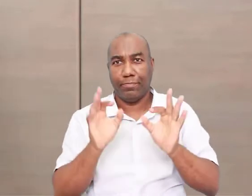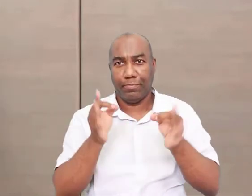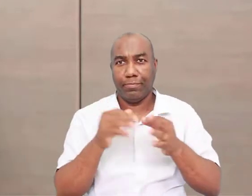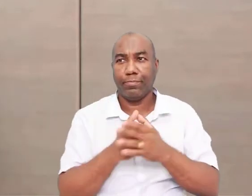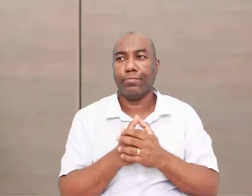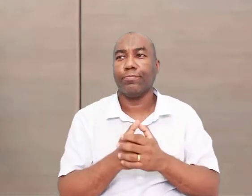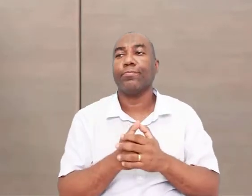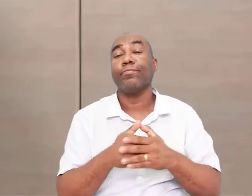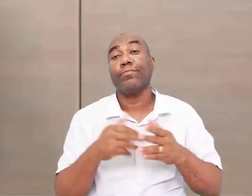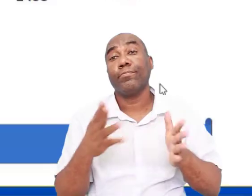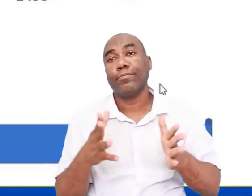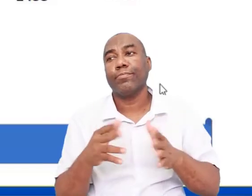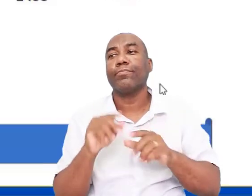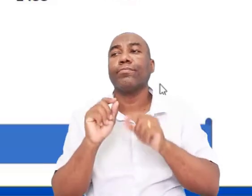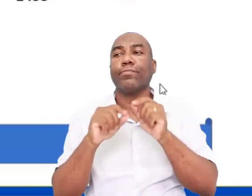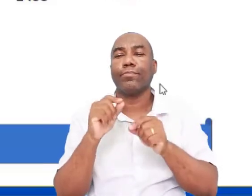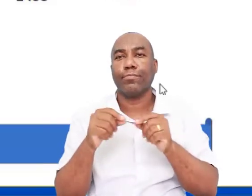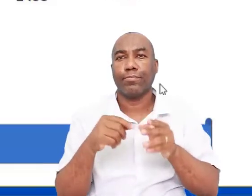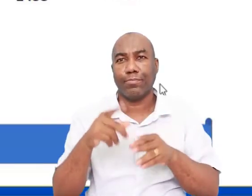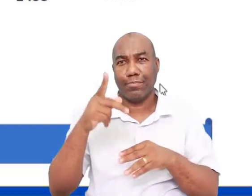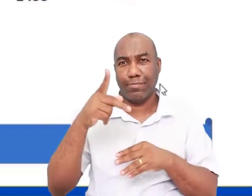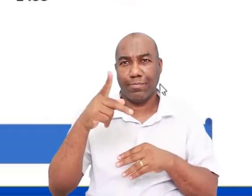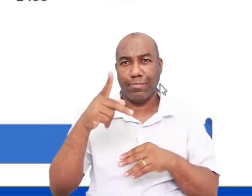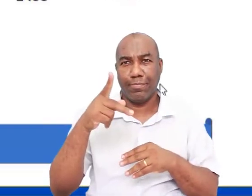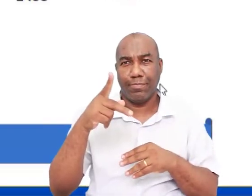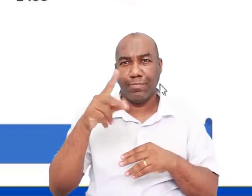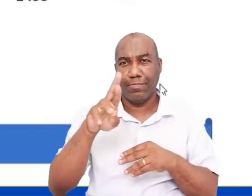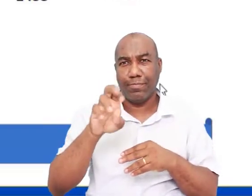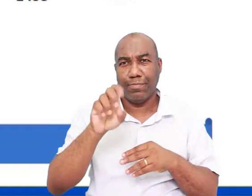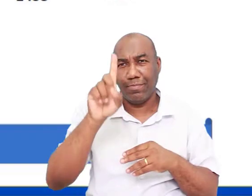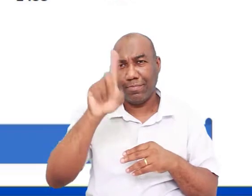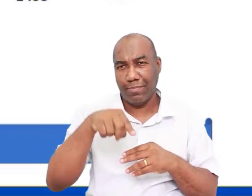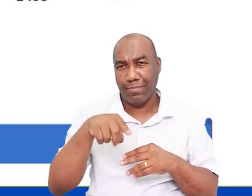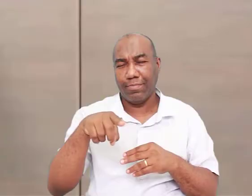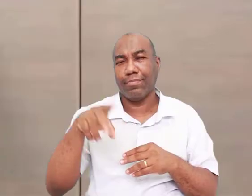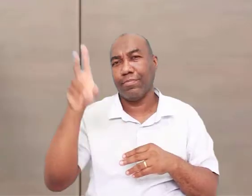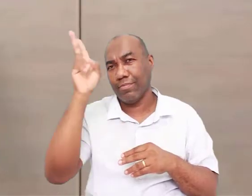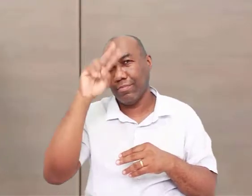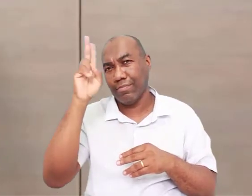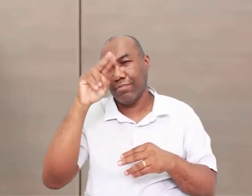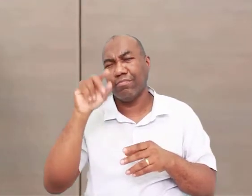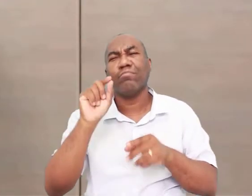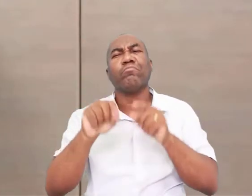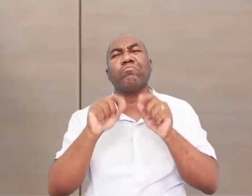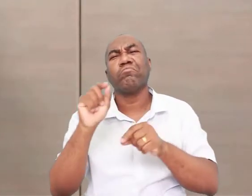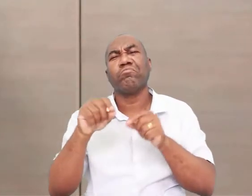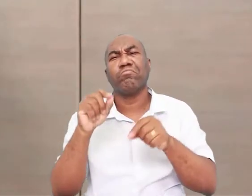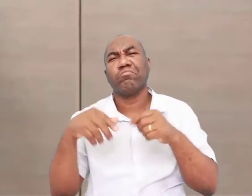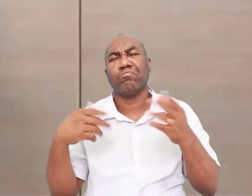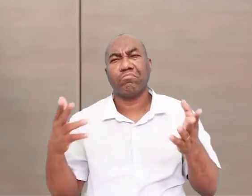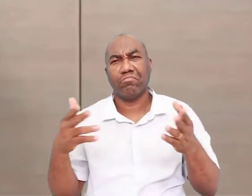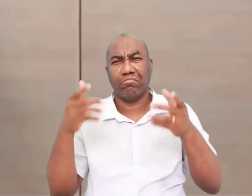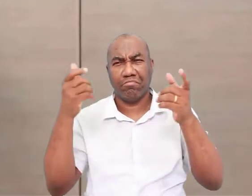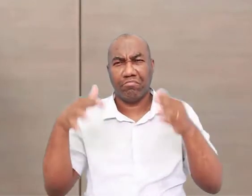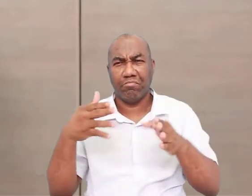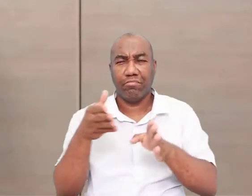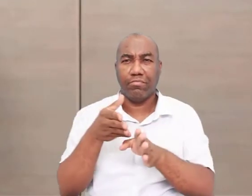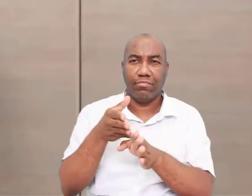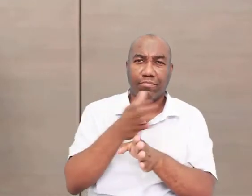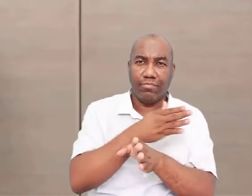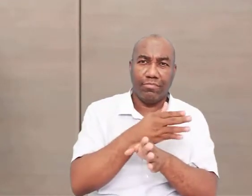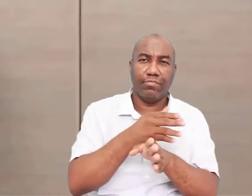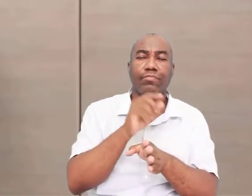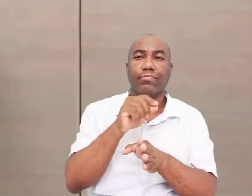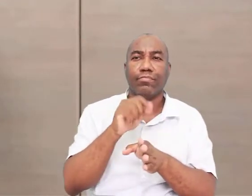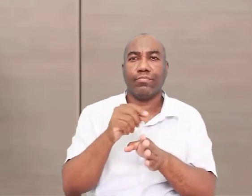Então, pré-história. O que é pré-história, então? Qual é o conceito que eu dou para isso? Pré-história é o período anterior à